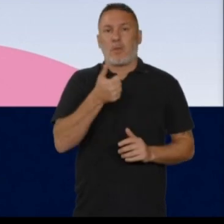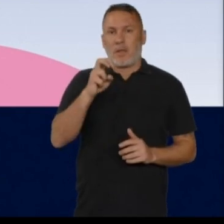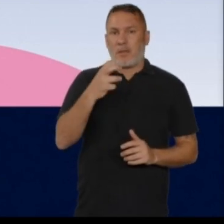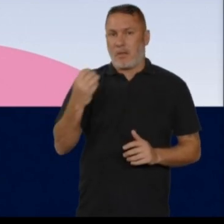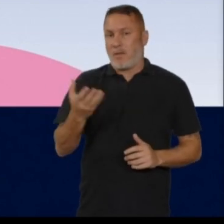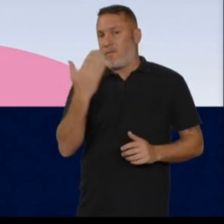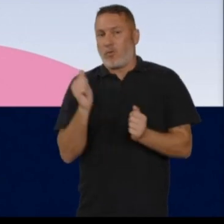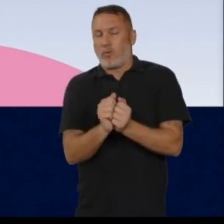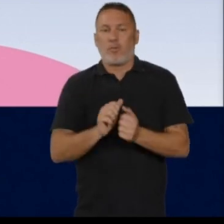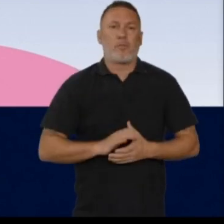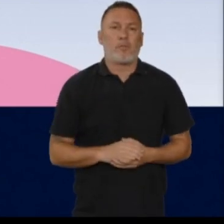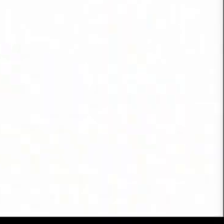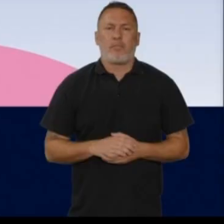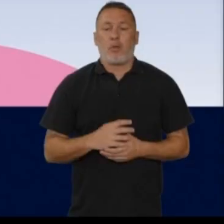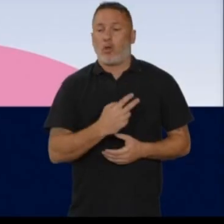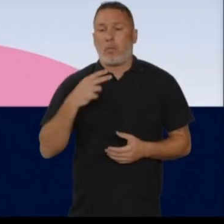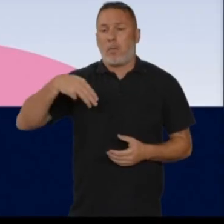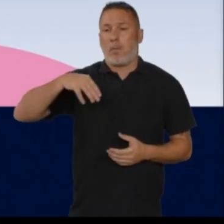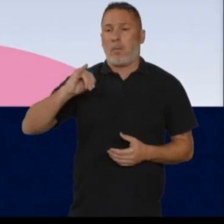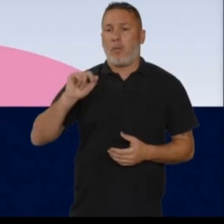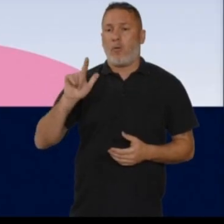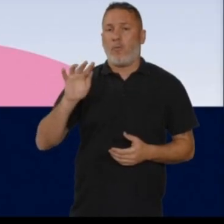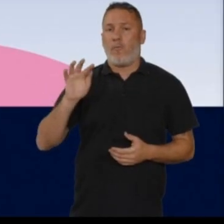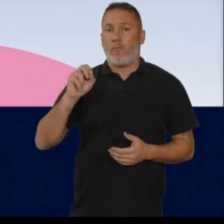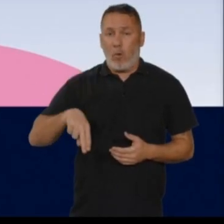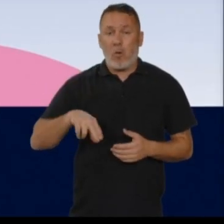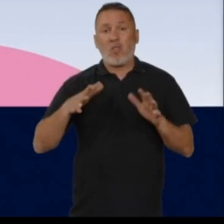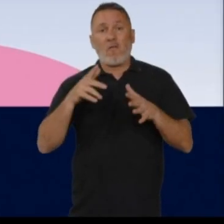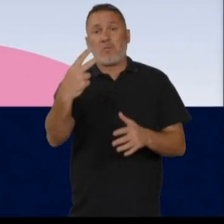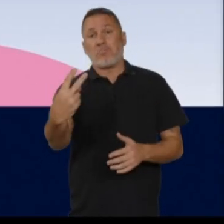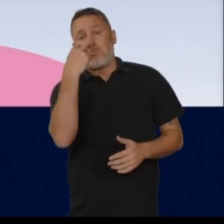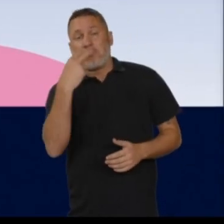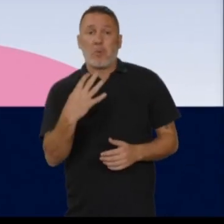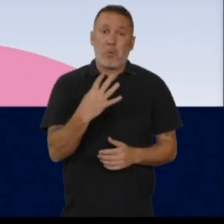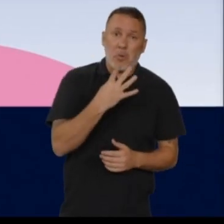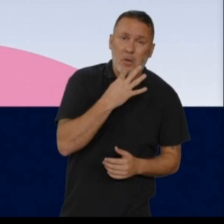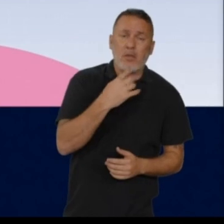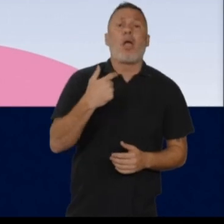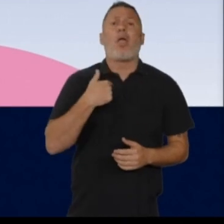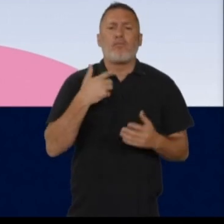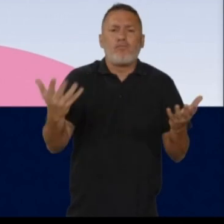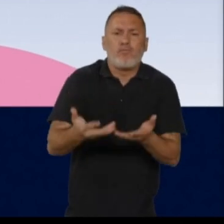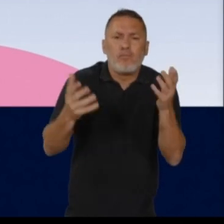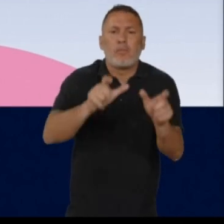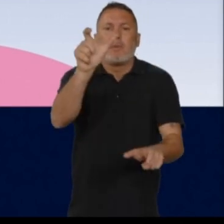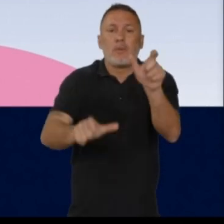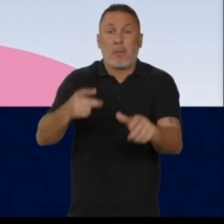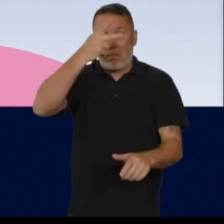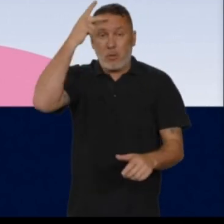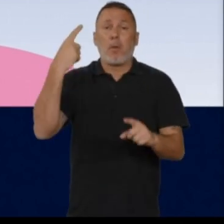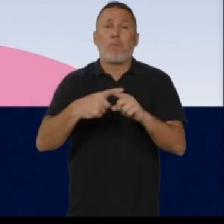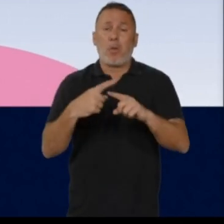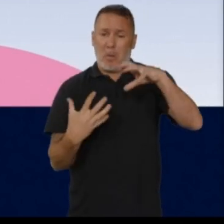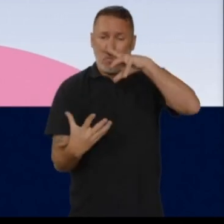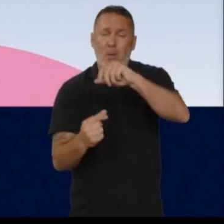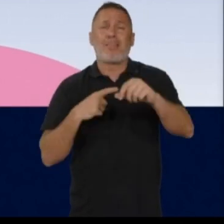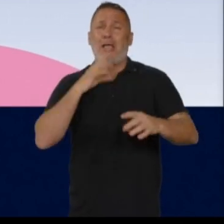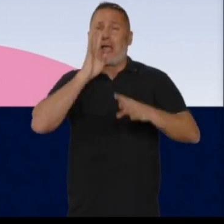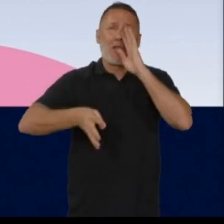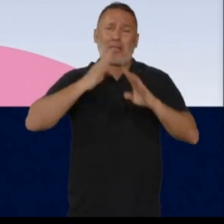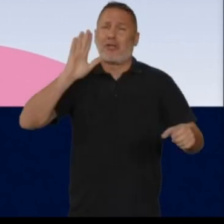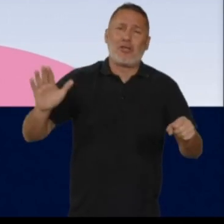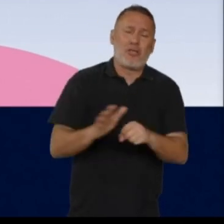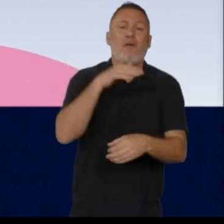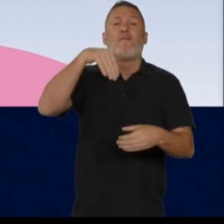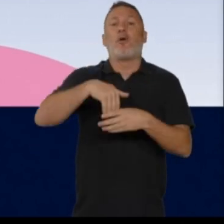Cristiano Coelho, 15300. Vem comigo. Sou o Milfão, talvez você já me conheça. Eu sou o incentivador de pessoas, pois o mundo tem